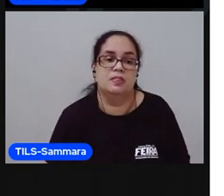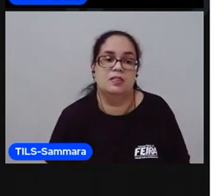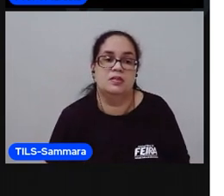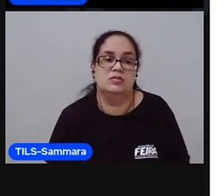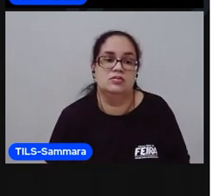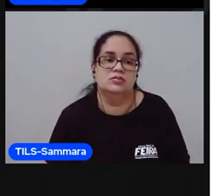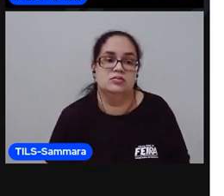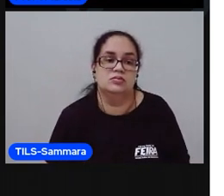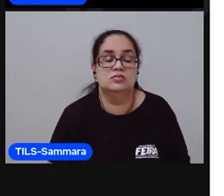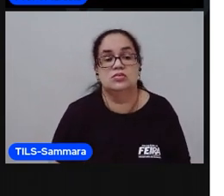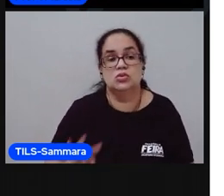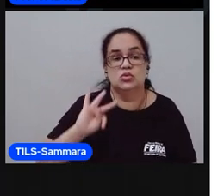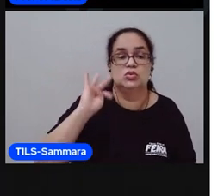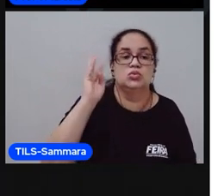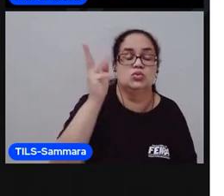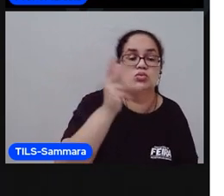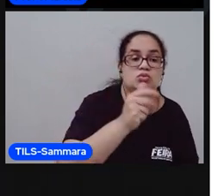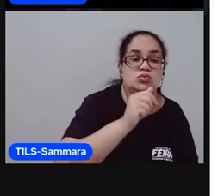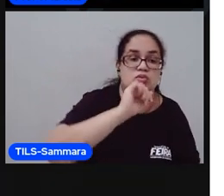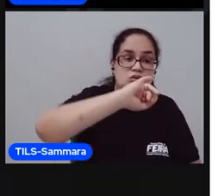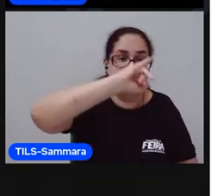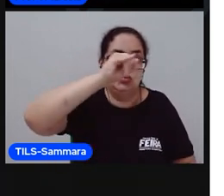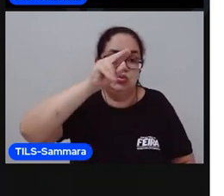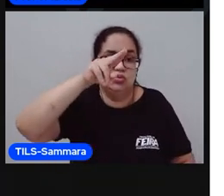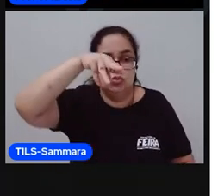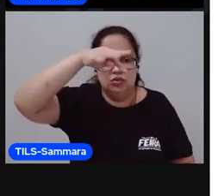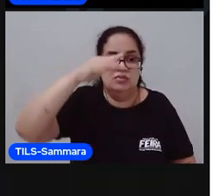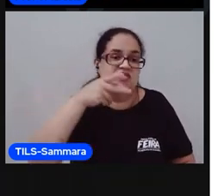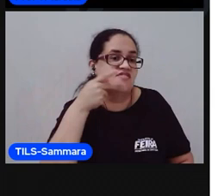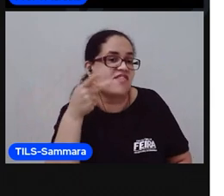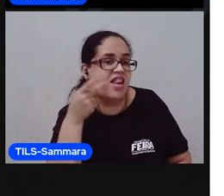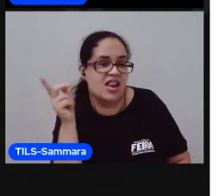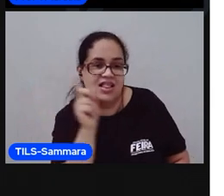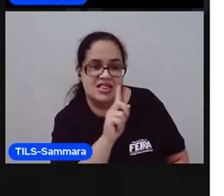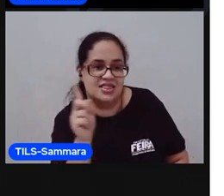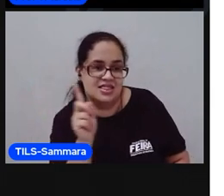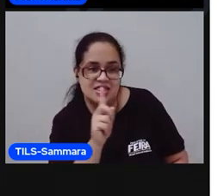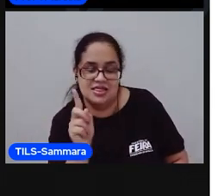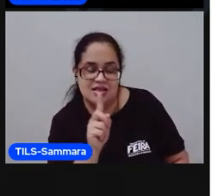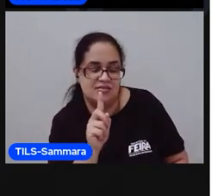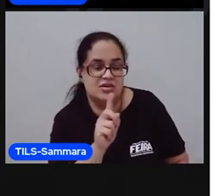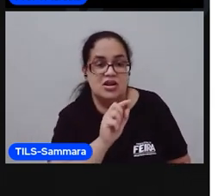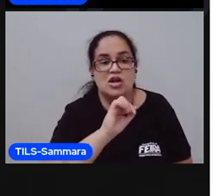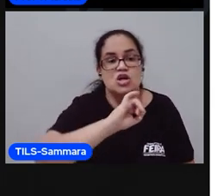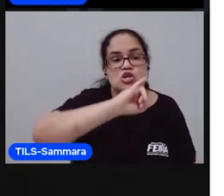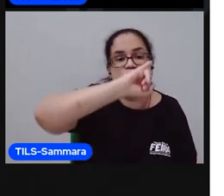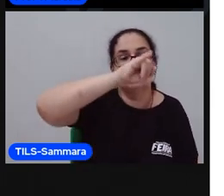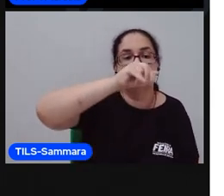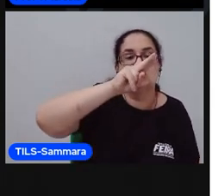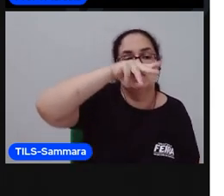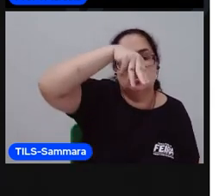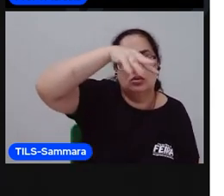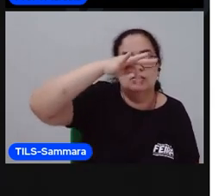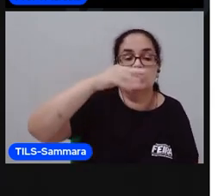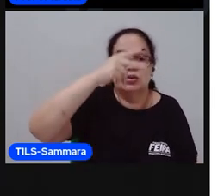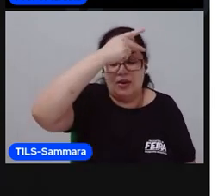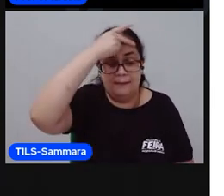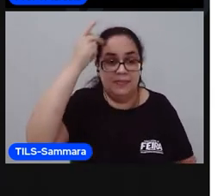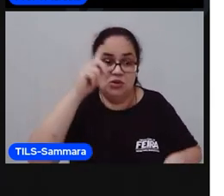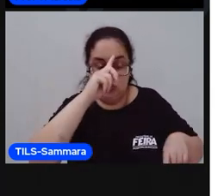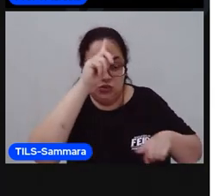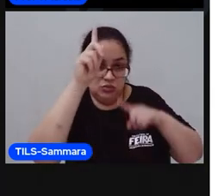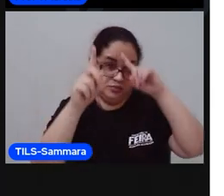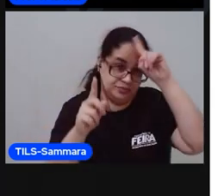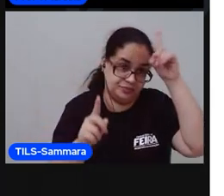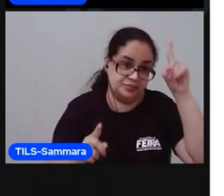tudo que o jumento faz. Você só não vai falar o que está fazendo o jumento. A pessoa tem que adivinhar com